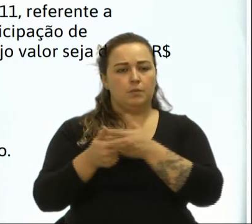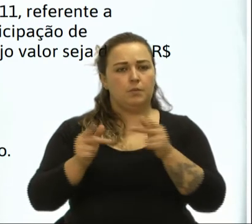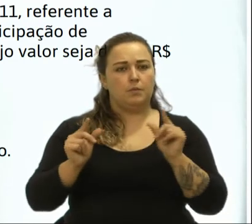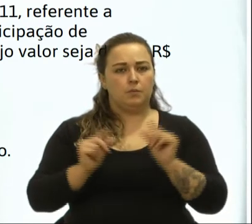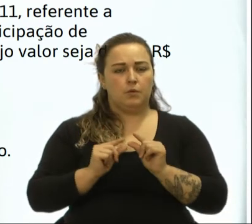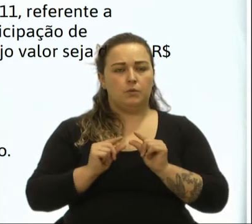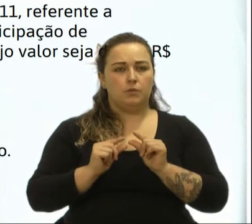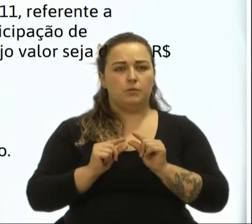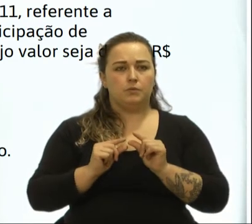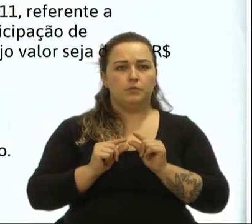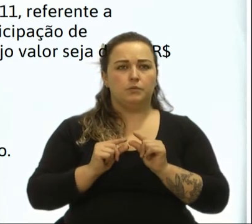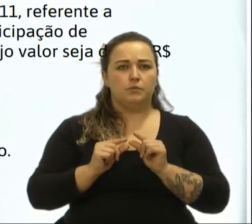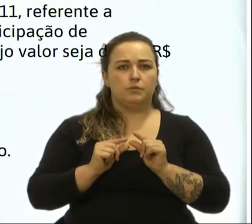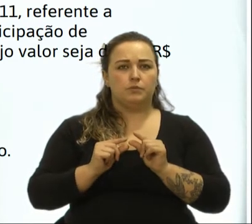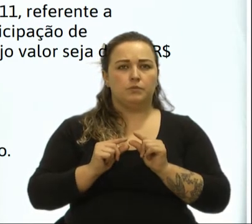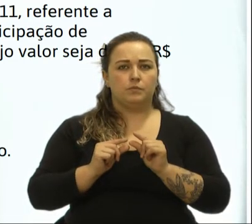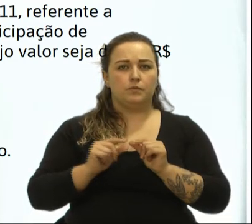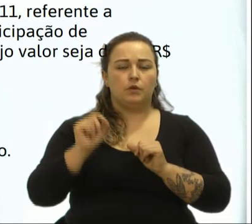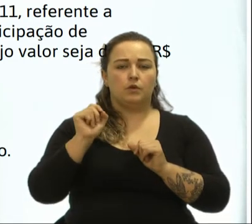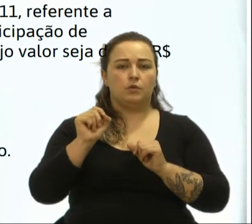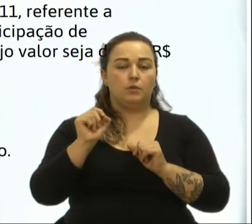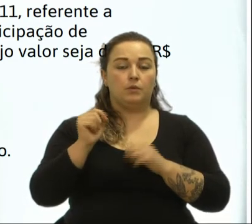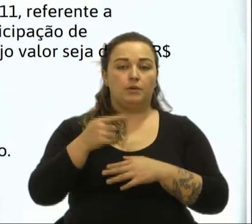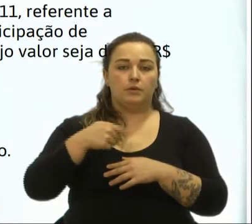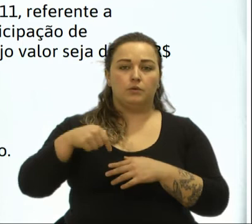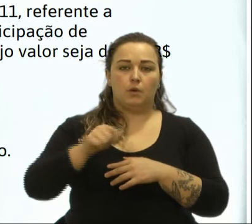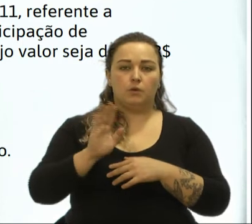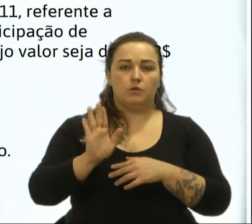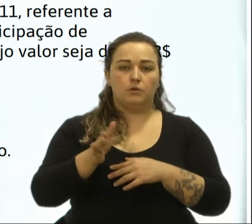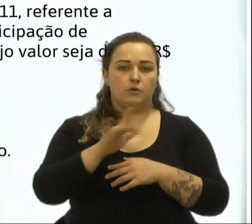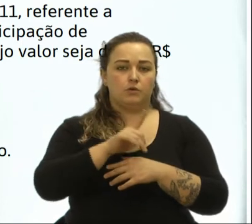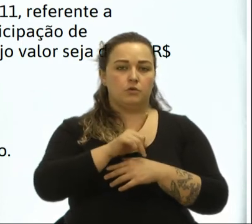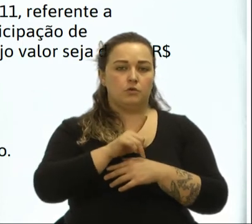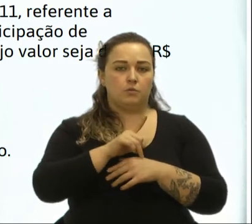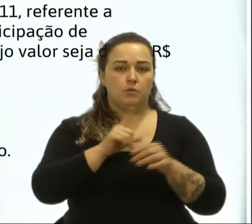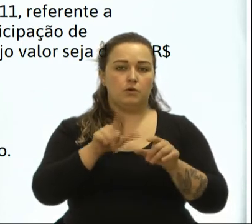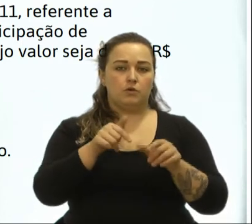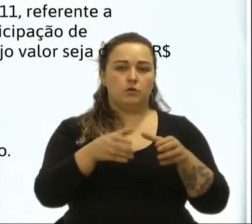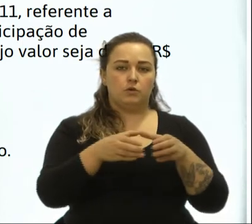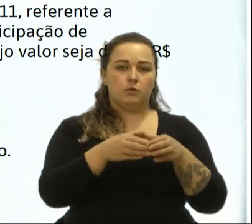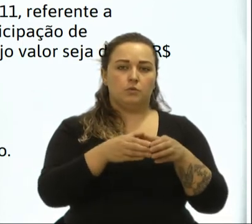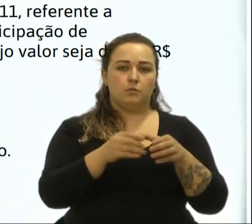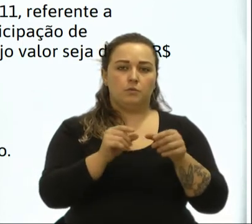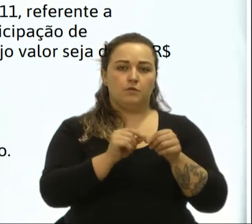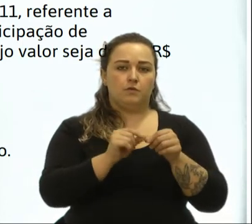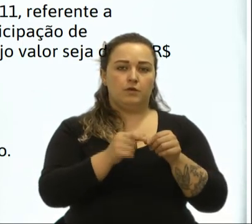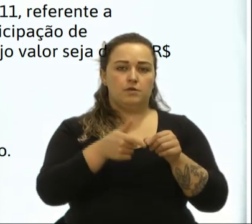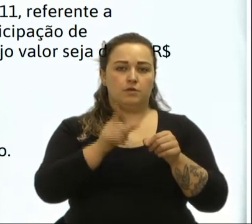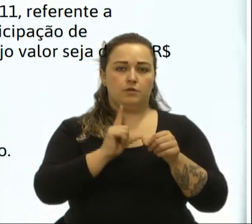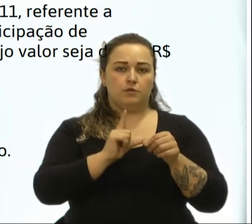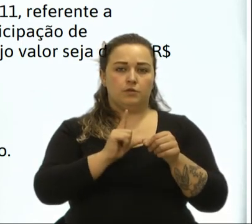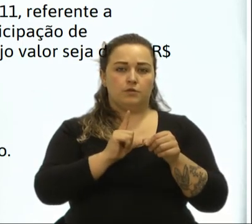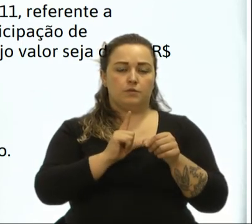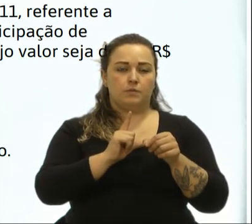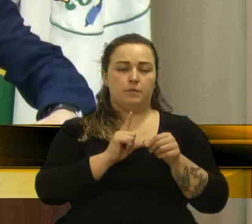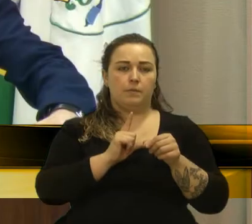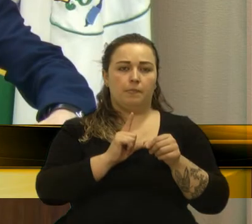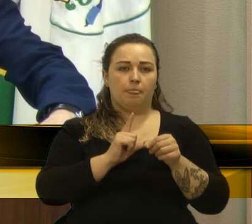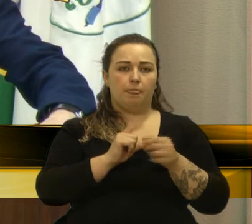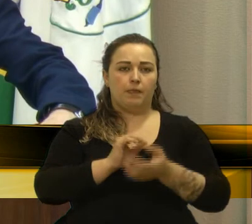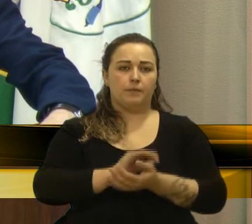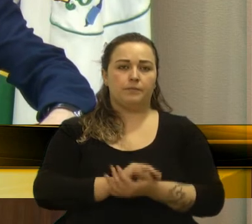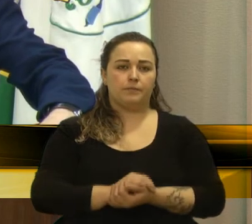daquilo que esse grupo de vereadores, através da frente parlamentar,